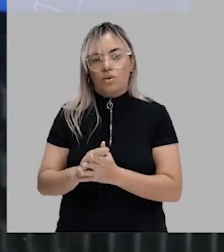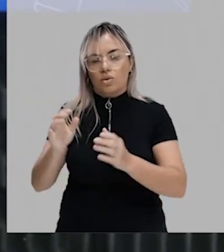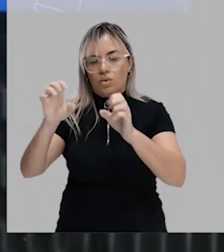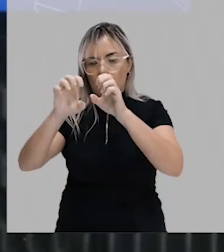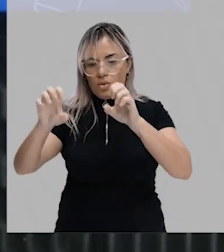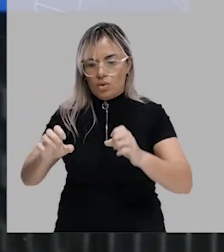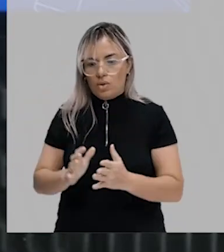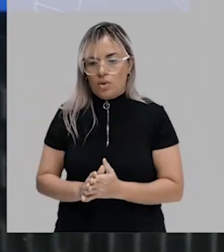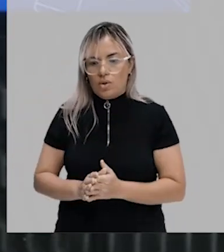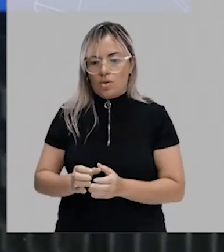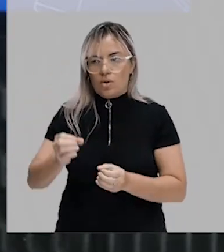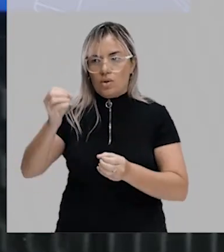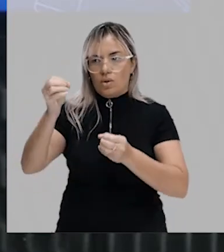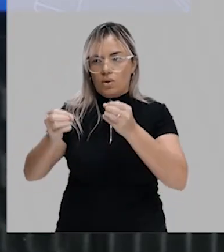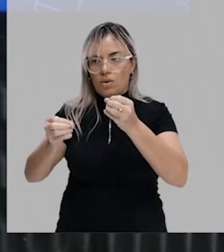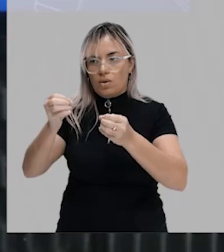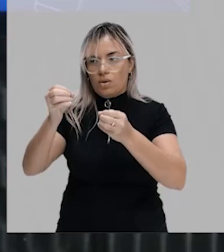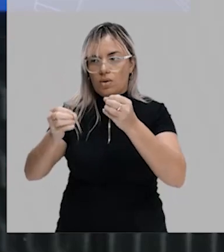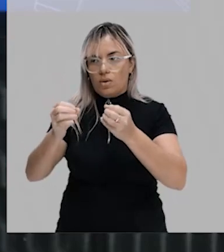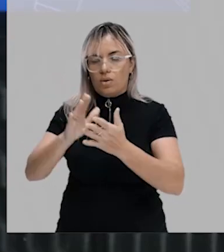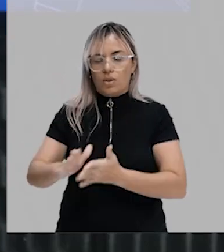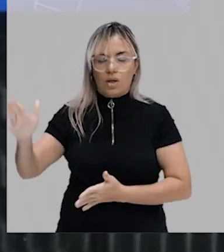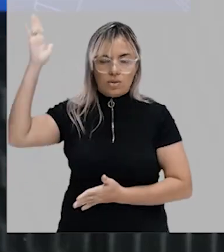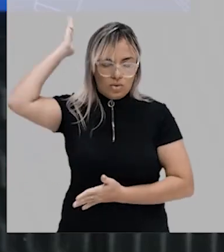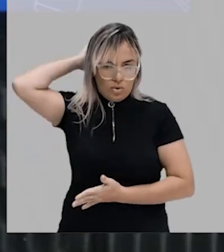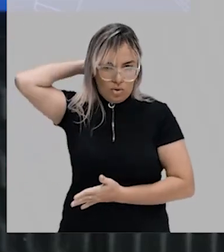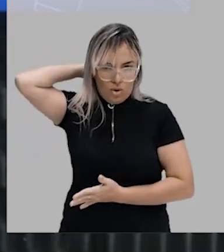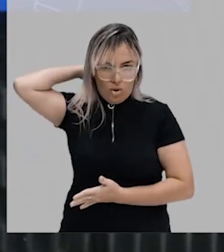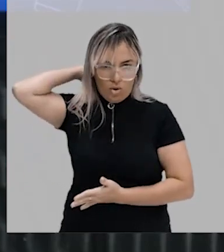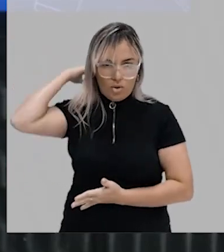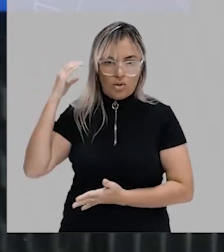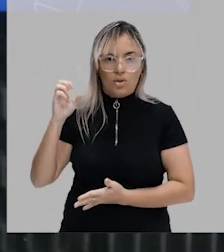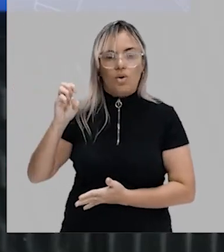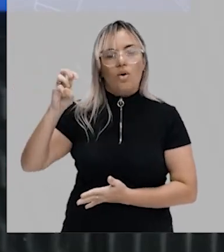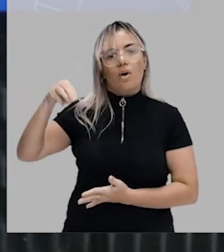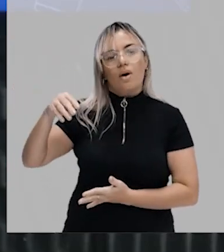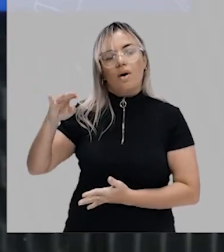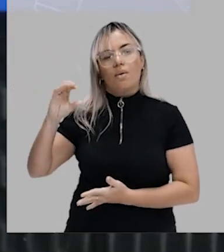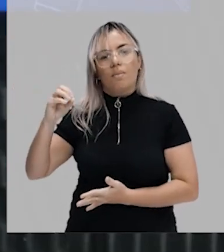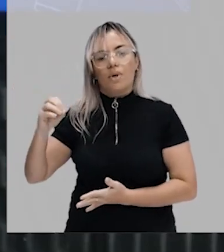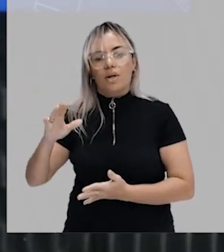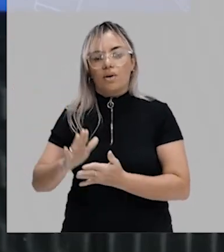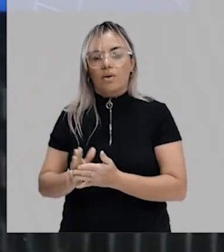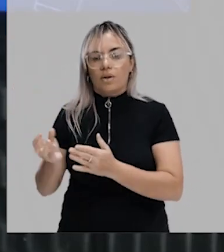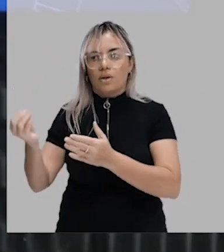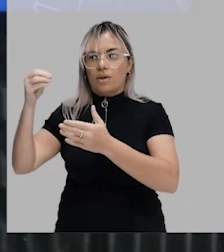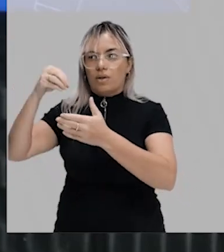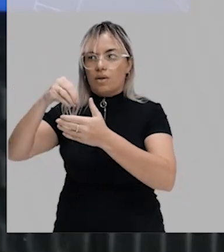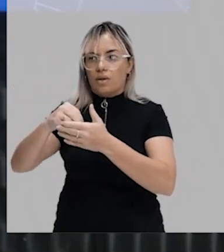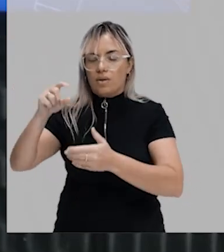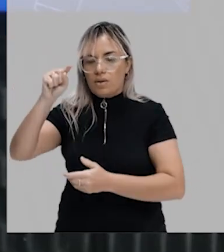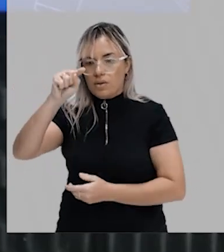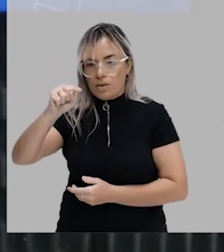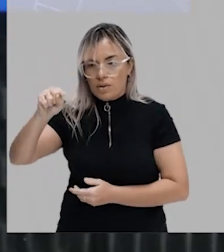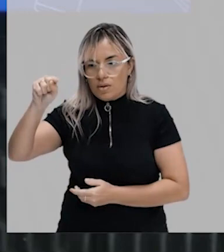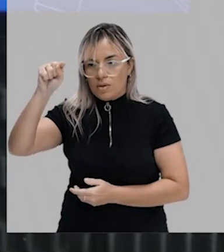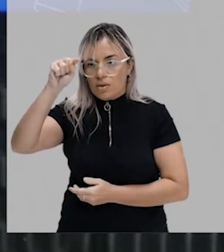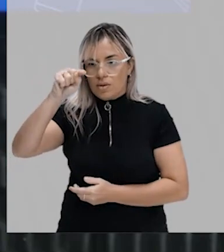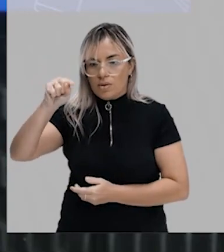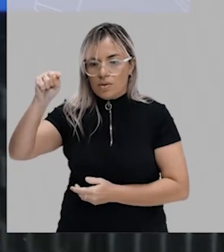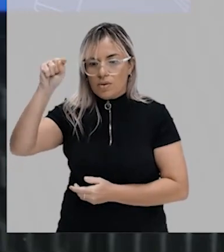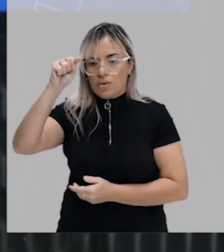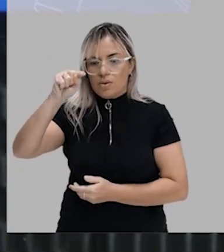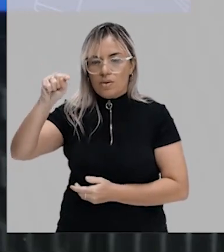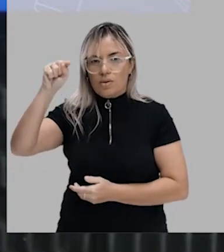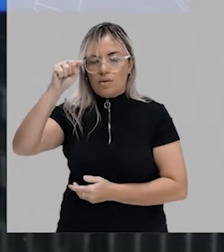mais no dorso, que fica mais nas costas do embrião, e uma mais interna. Essa que tá mais pra parte